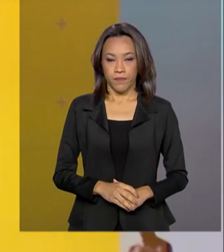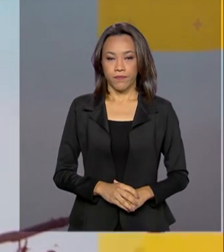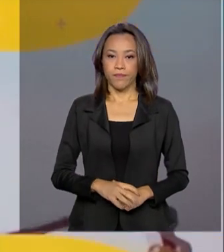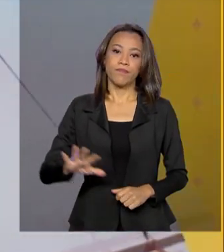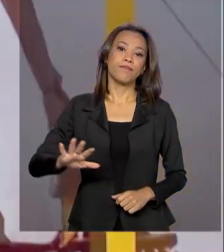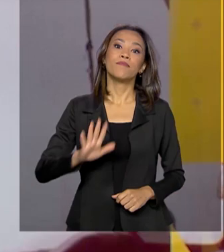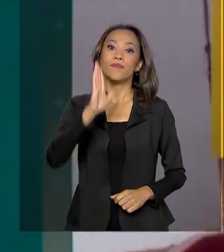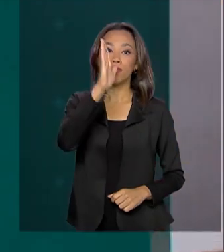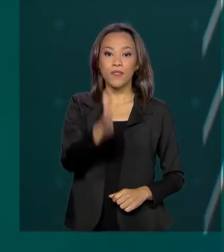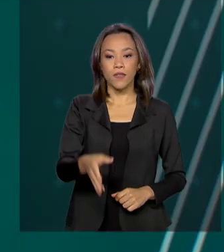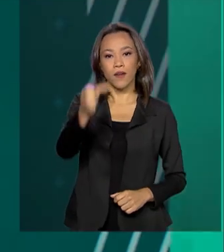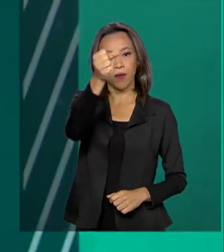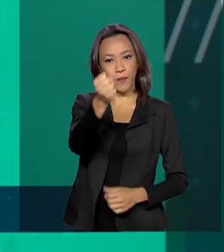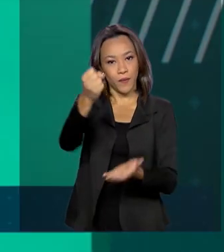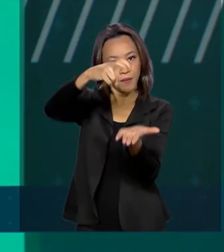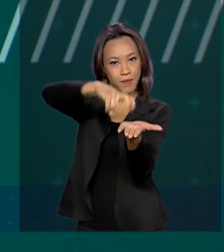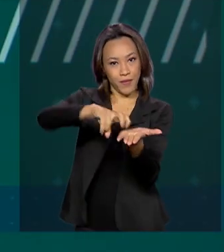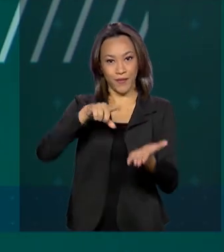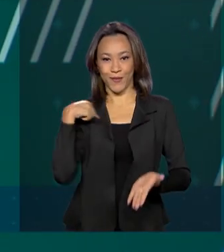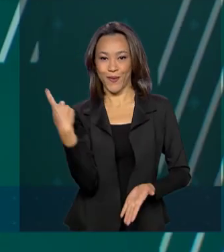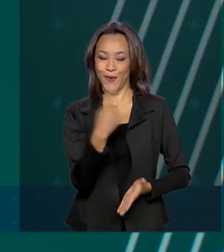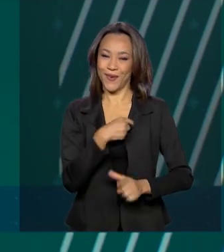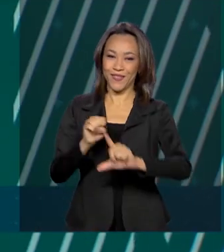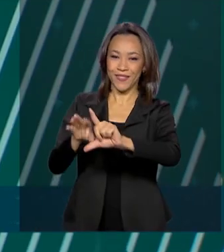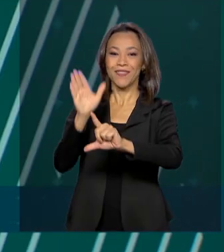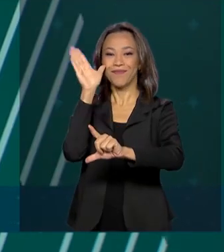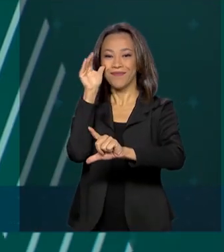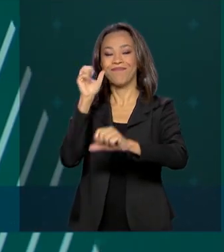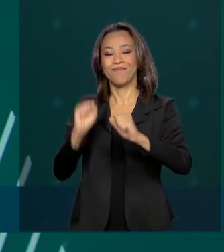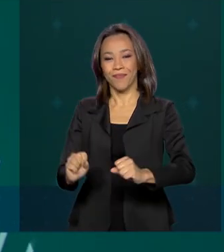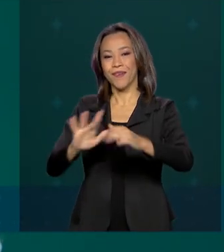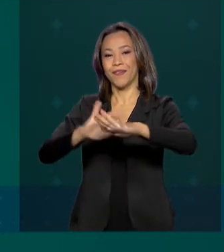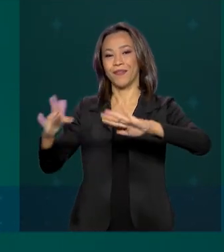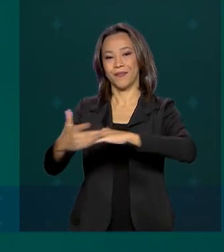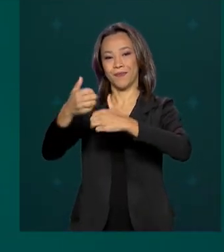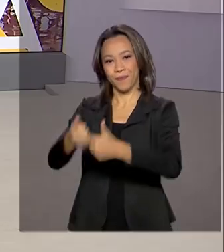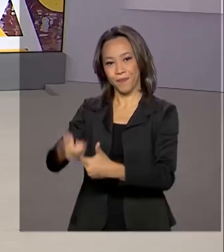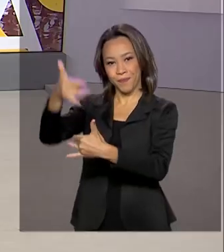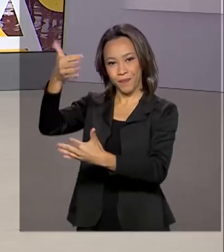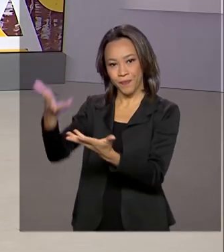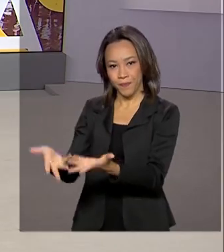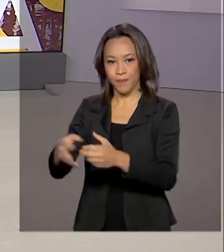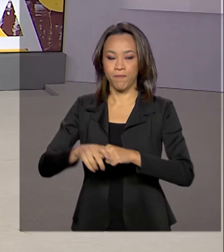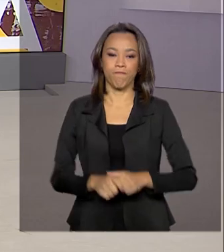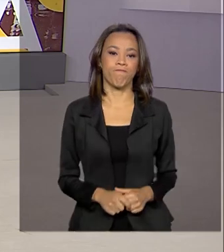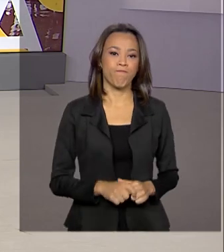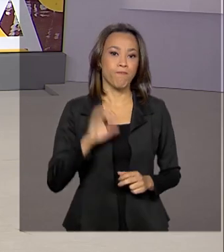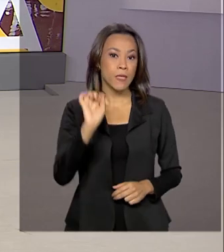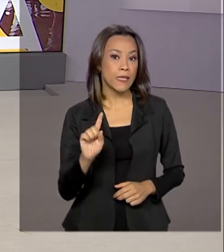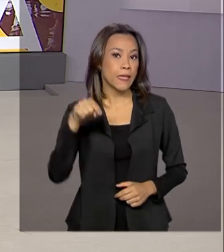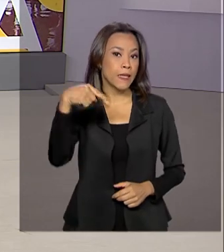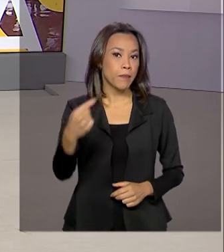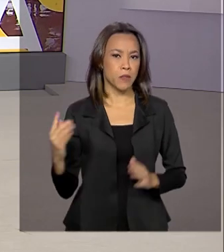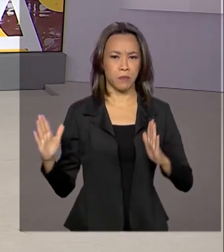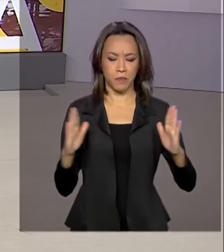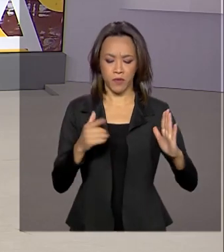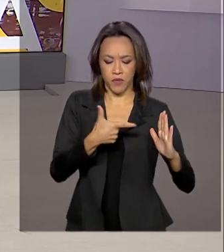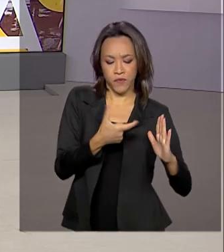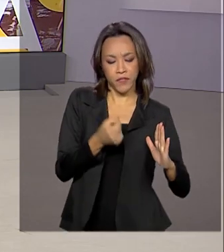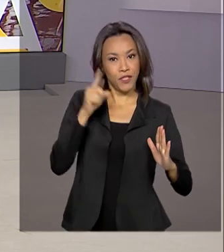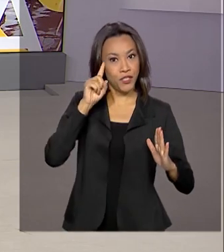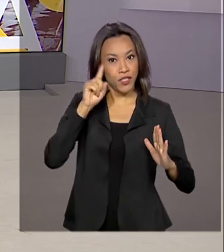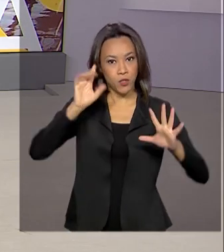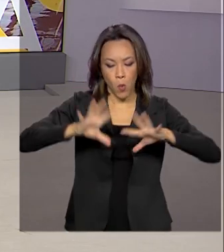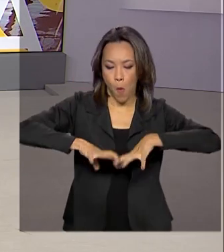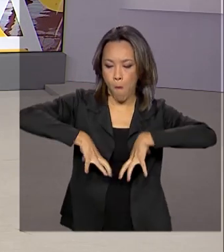São oito horas da manhã. Estamos ao vivo também pelas redes sociais. Depois de mais de 20 dias de apagão,